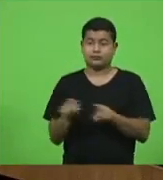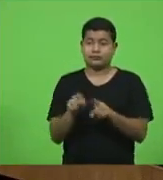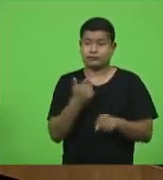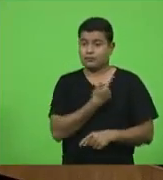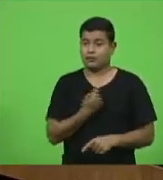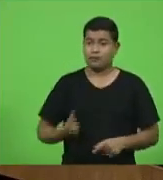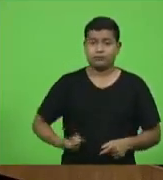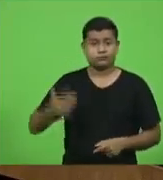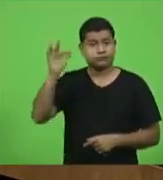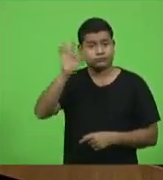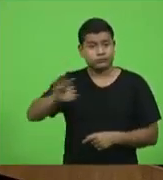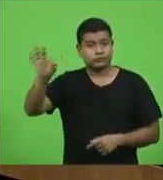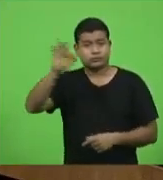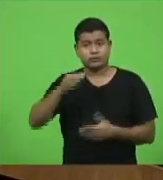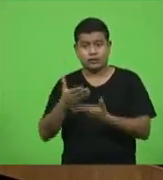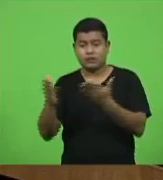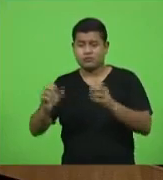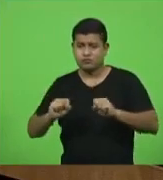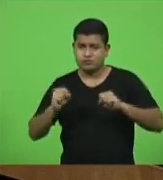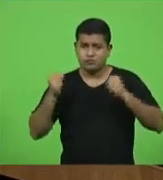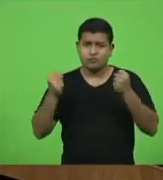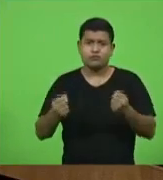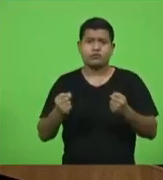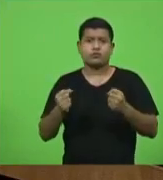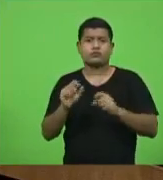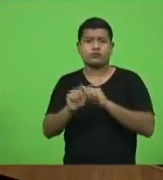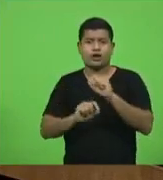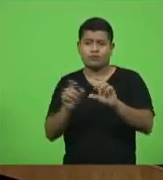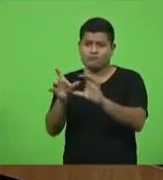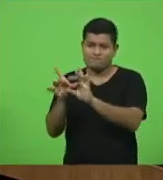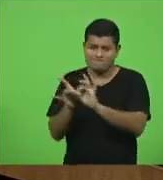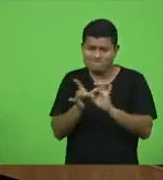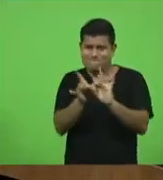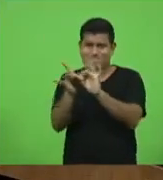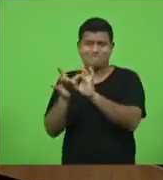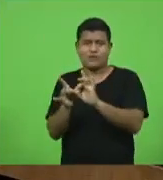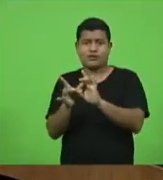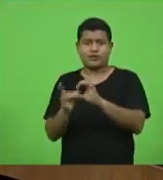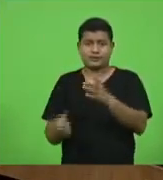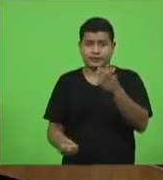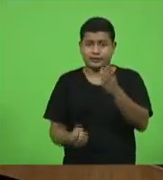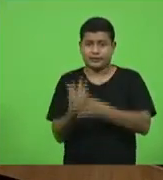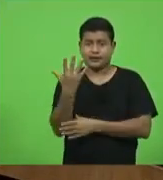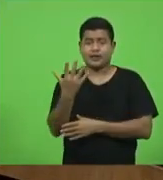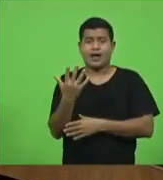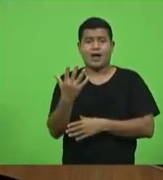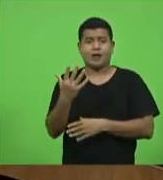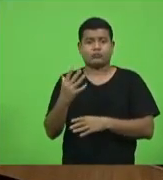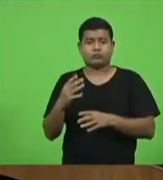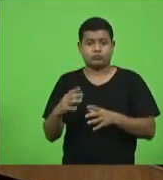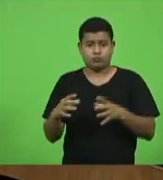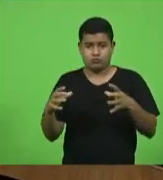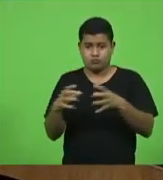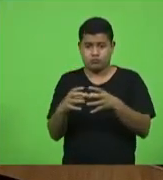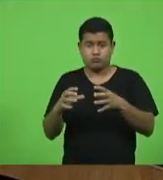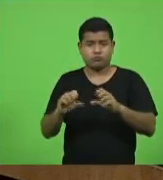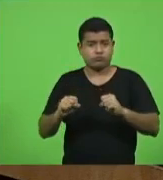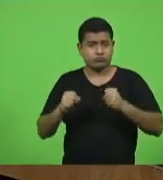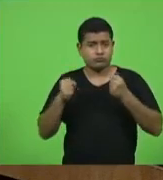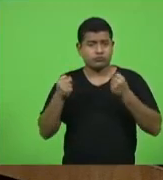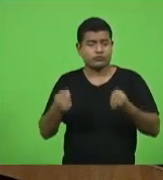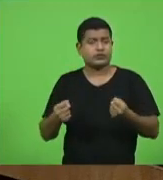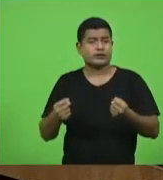buscando um alinhamento para criarmos aqui uma força tarefa no sentido de